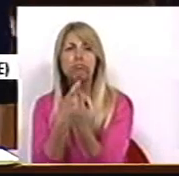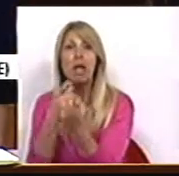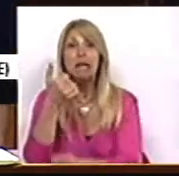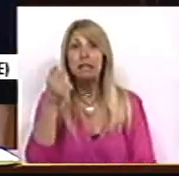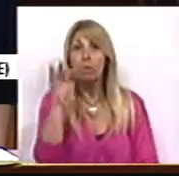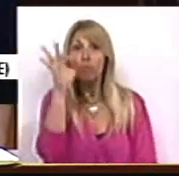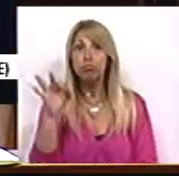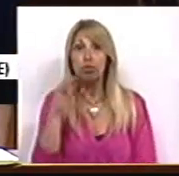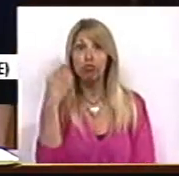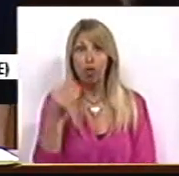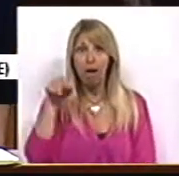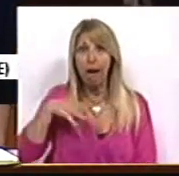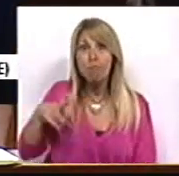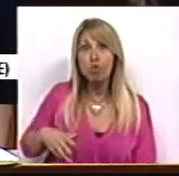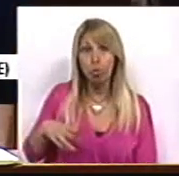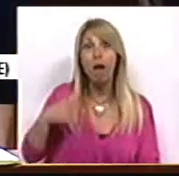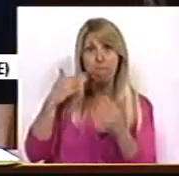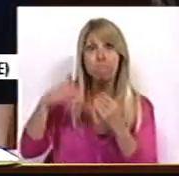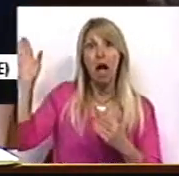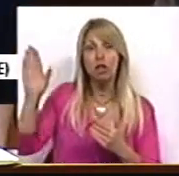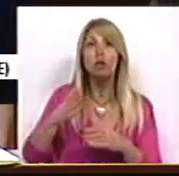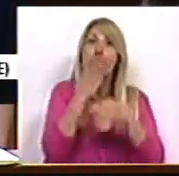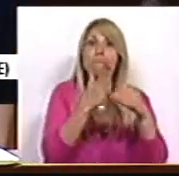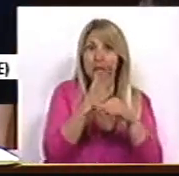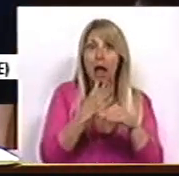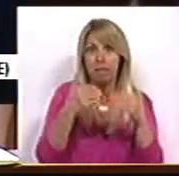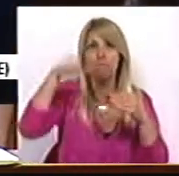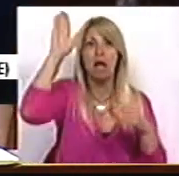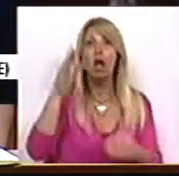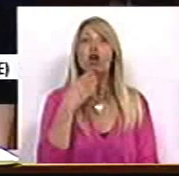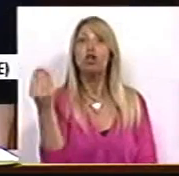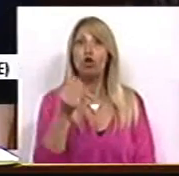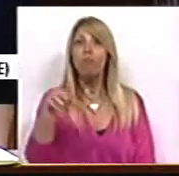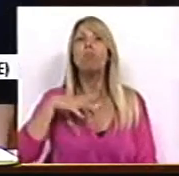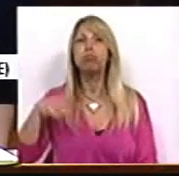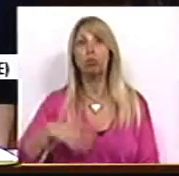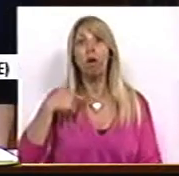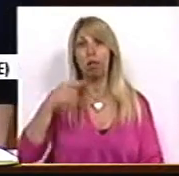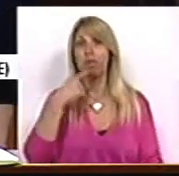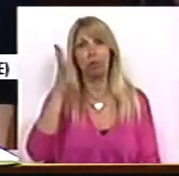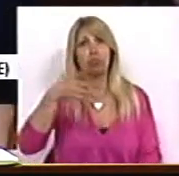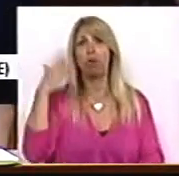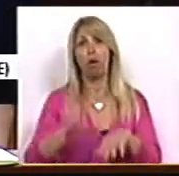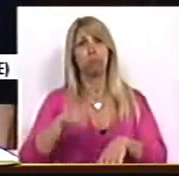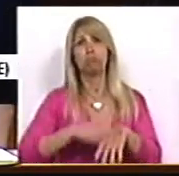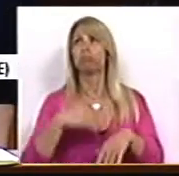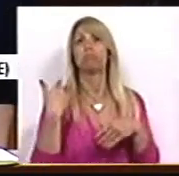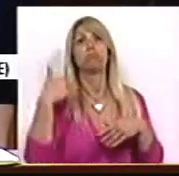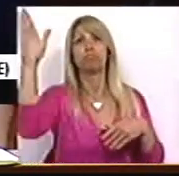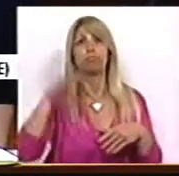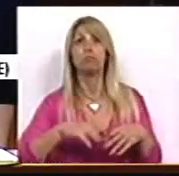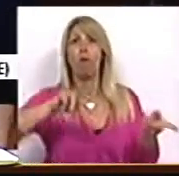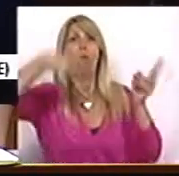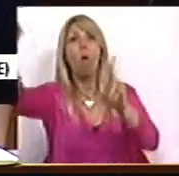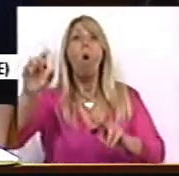em Portugal, mais de 5%, metade dos jovens em Portugal, diz que já emigrou ou pensa fazê-lo. Qual é a sua